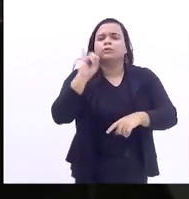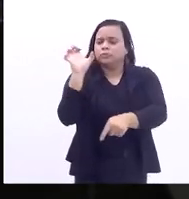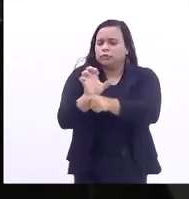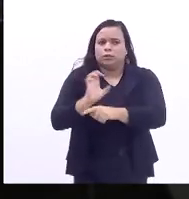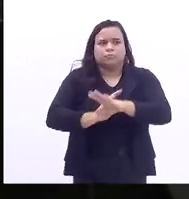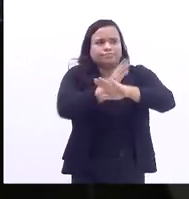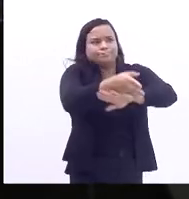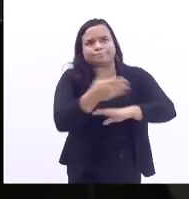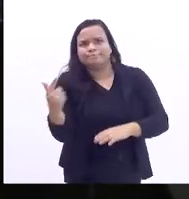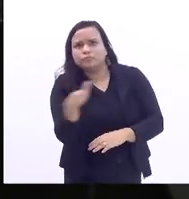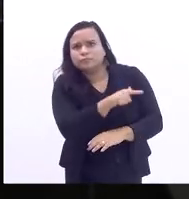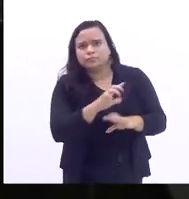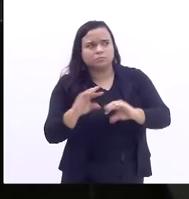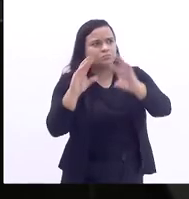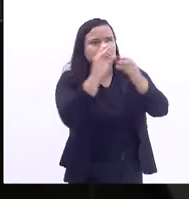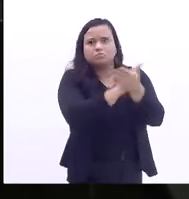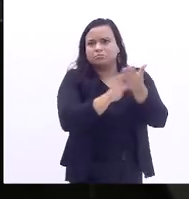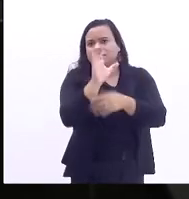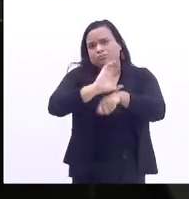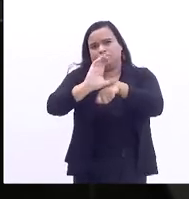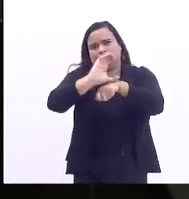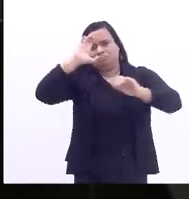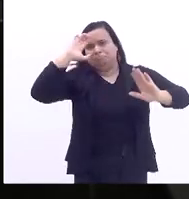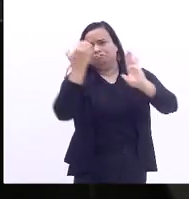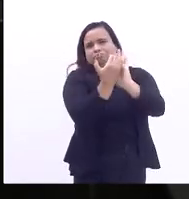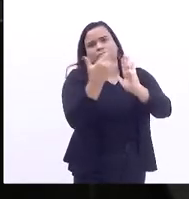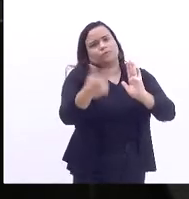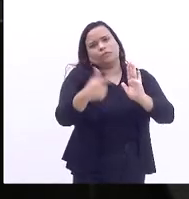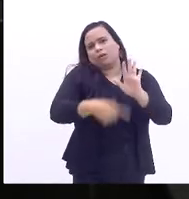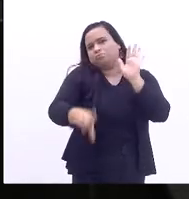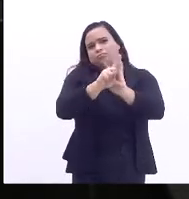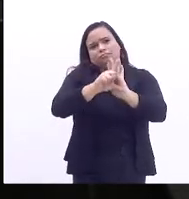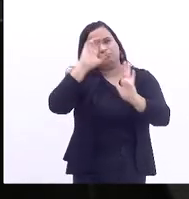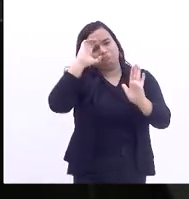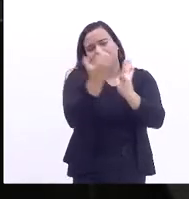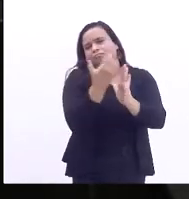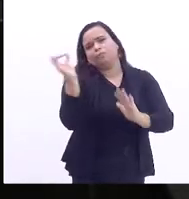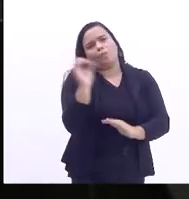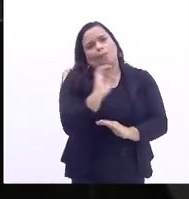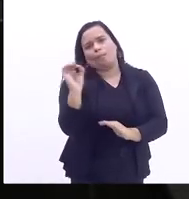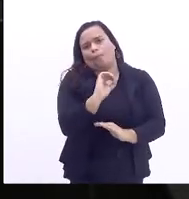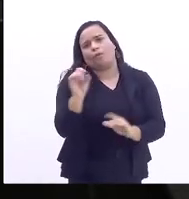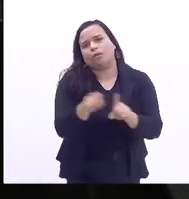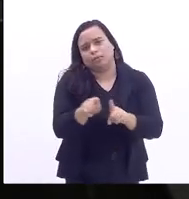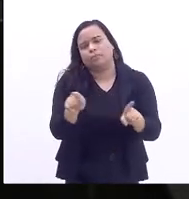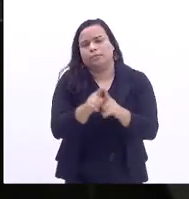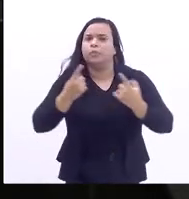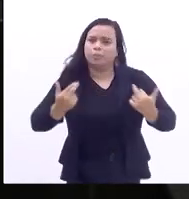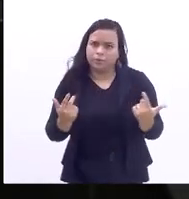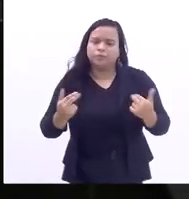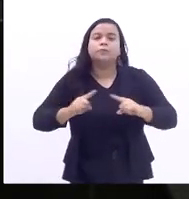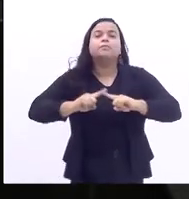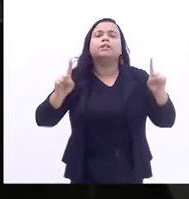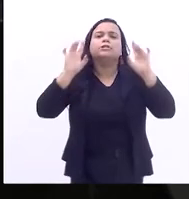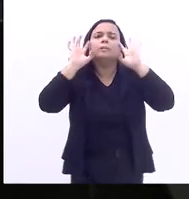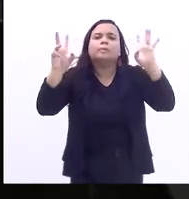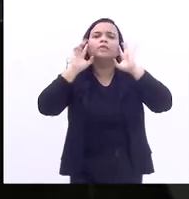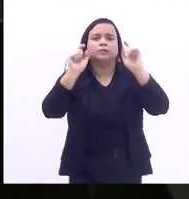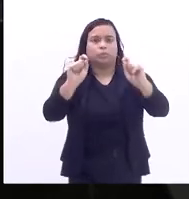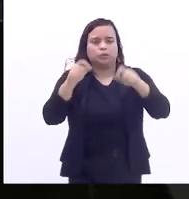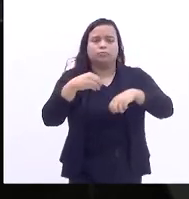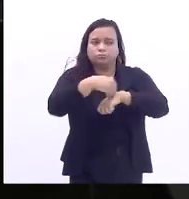evidentemente, não tem Constituição nem, tampouco, legislação infraconstitucional. Agora, pensa, senhora,